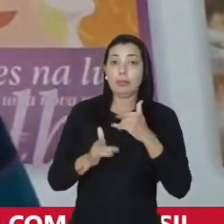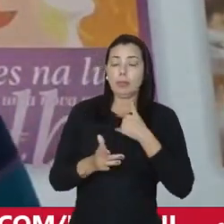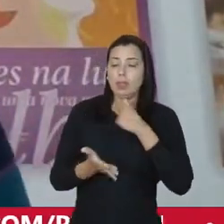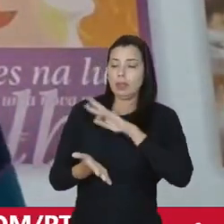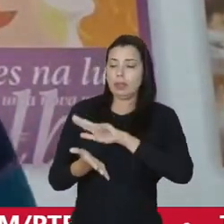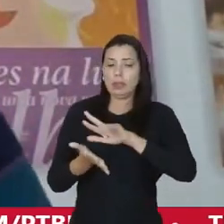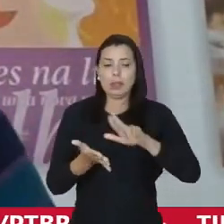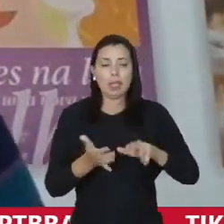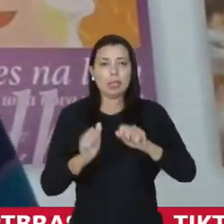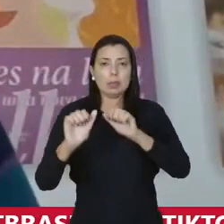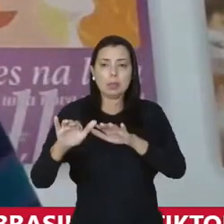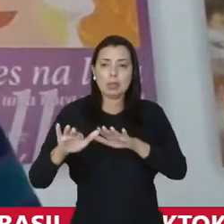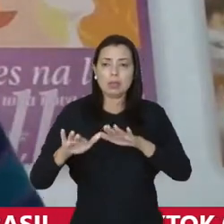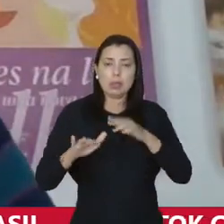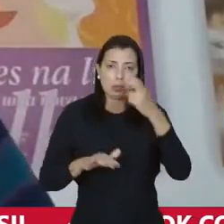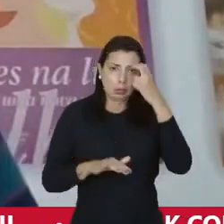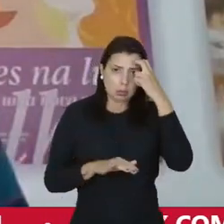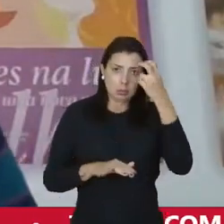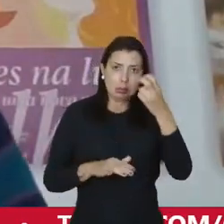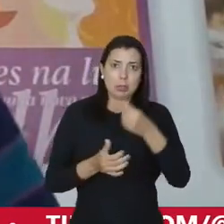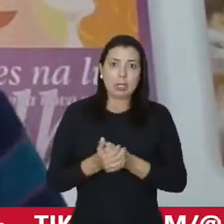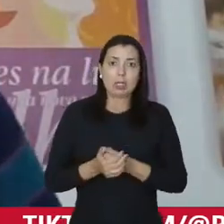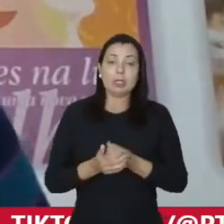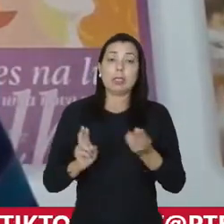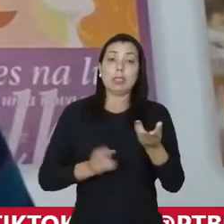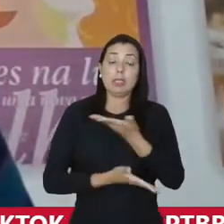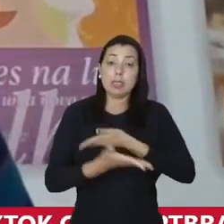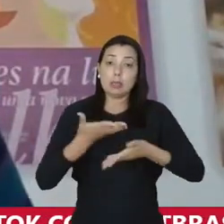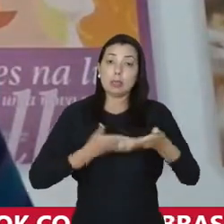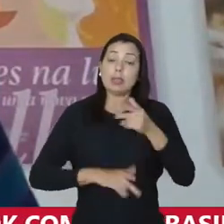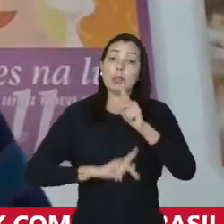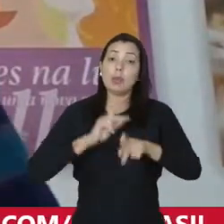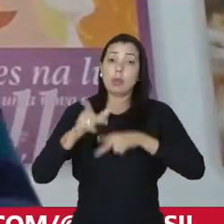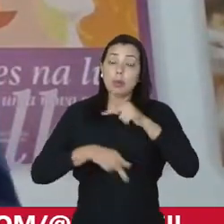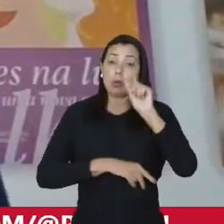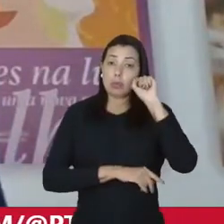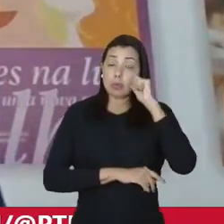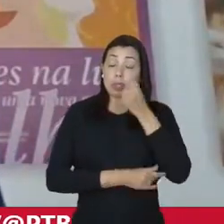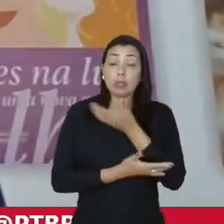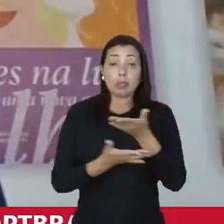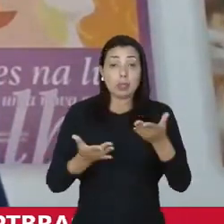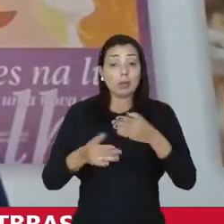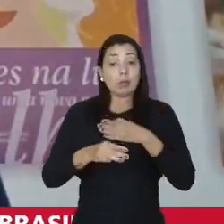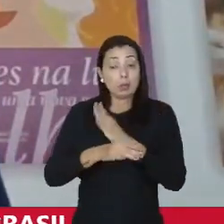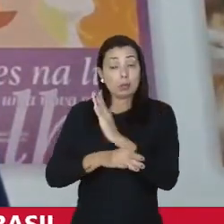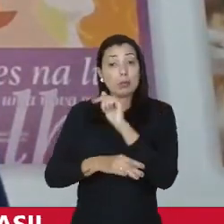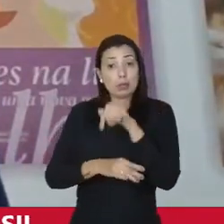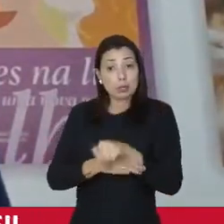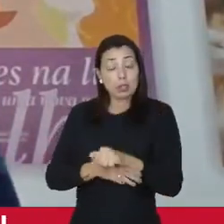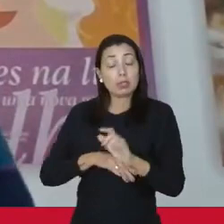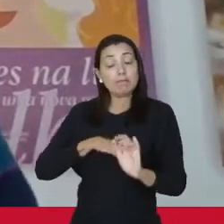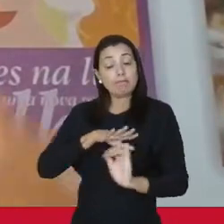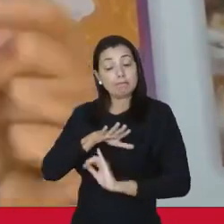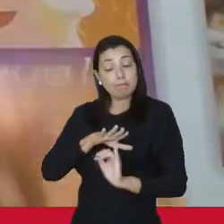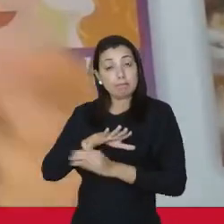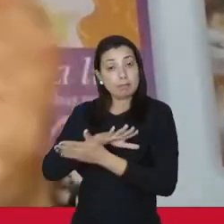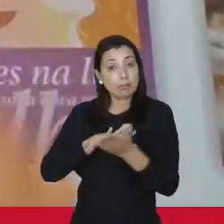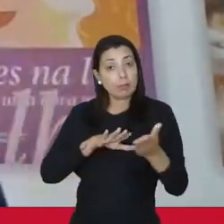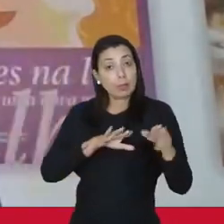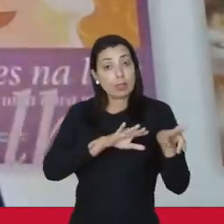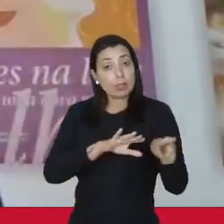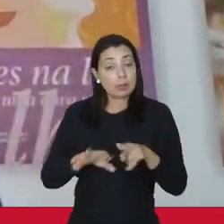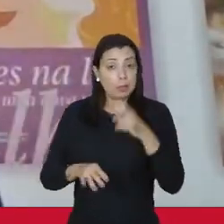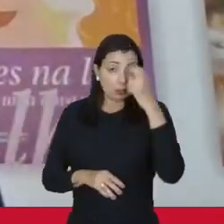diversas manifestações culturais vinculadas ao povo negro. Então, aprovamos aqui, instituímos a